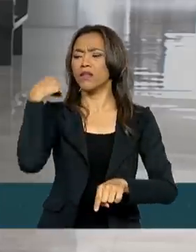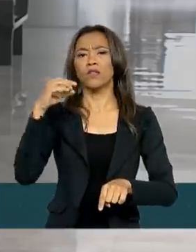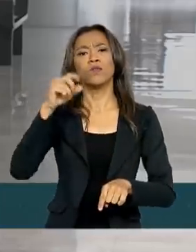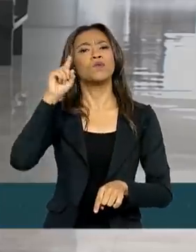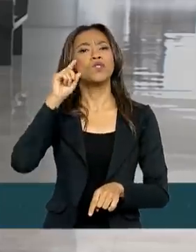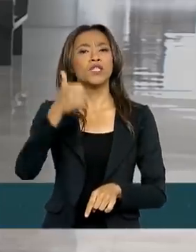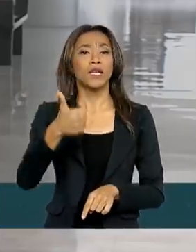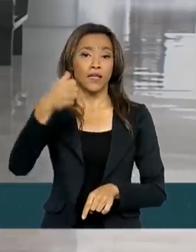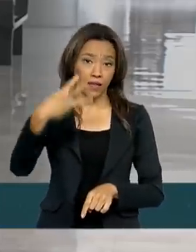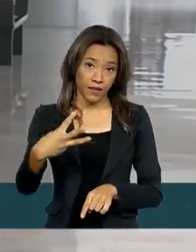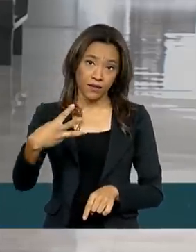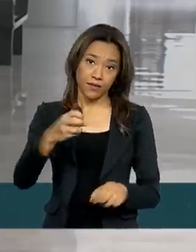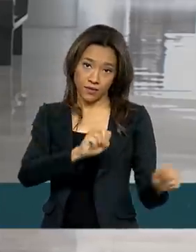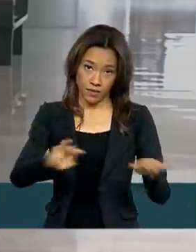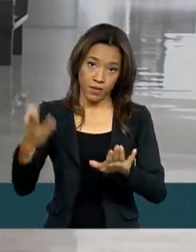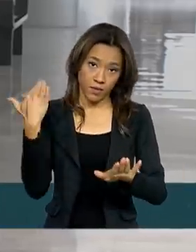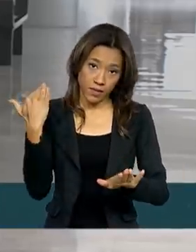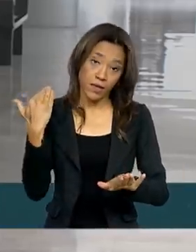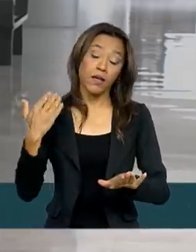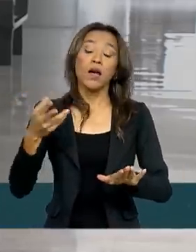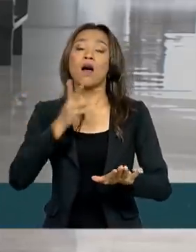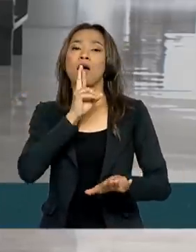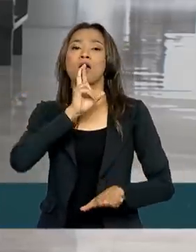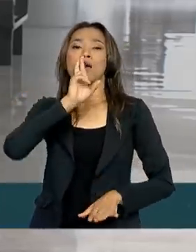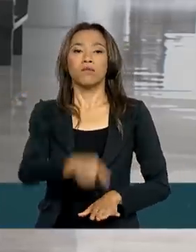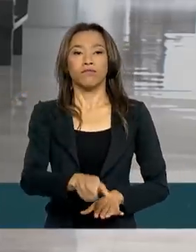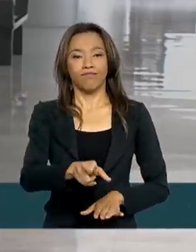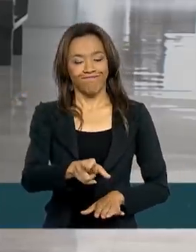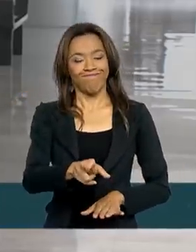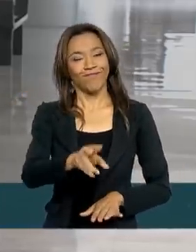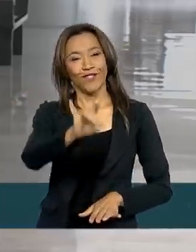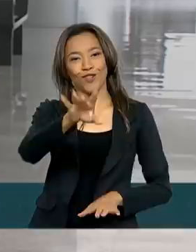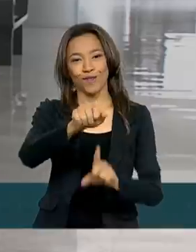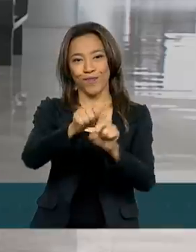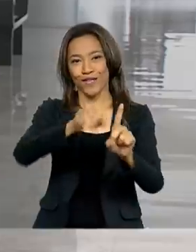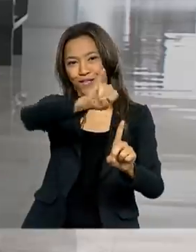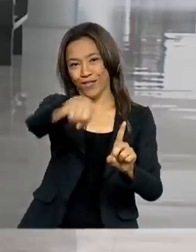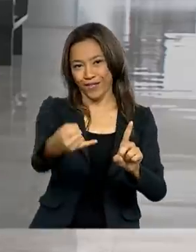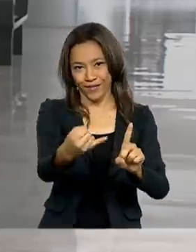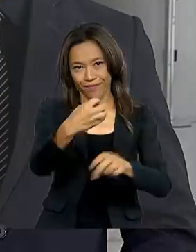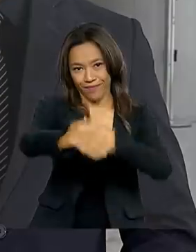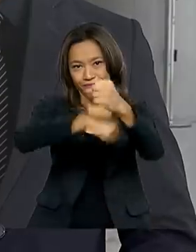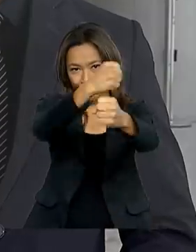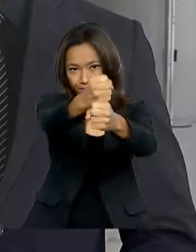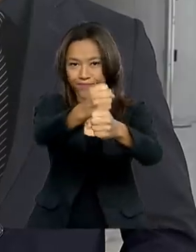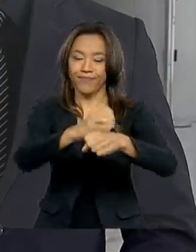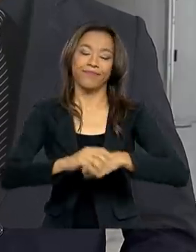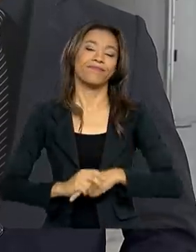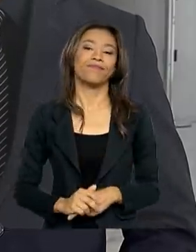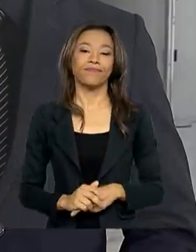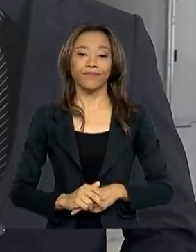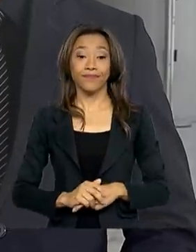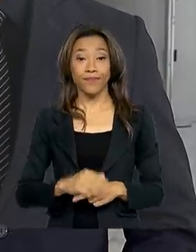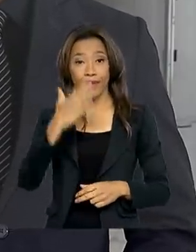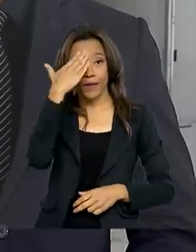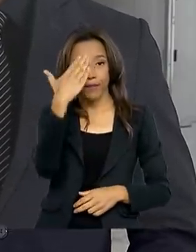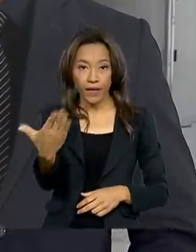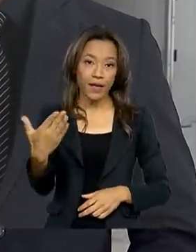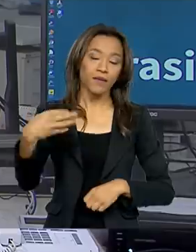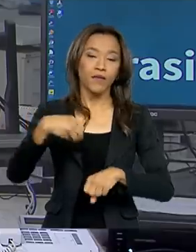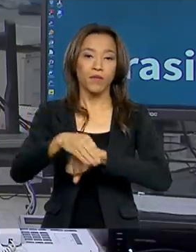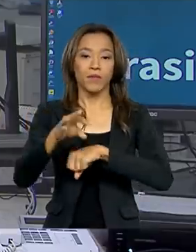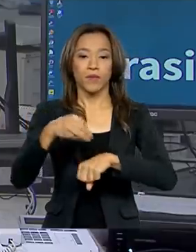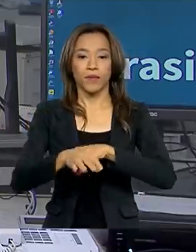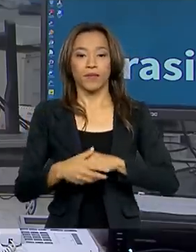semana passada. Já os resultados serão divulgados somente em janeiro do ano que vem. Renata. Obrigada, Glauco, pelas suas informações.